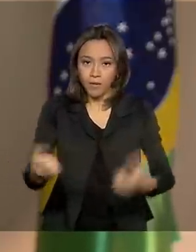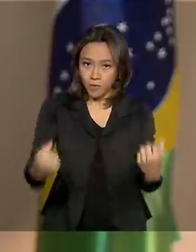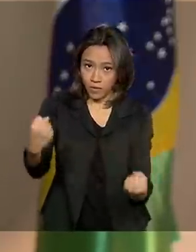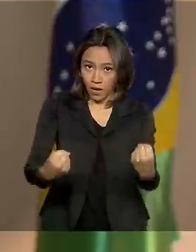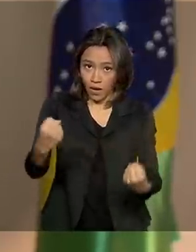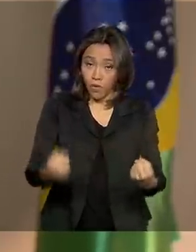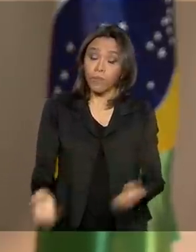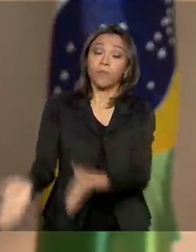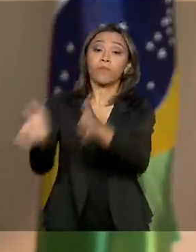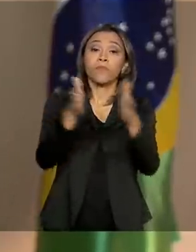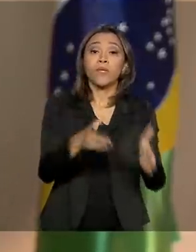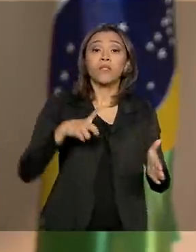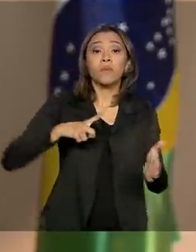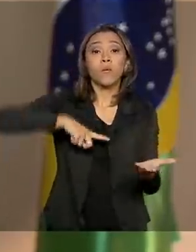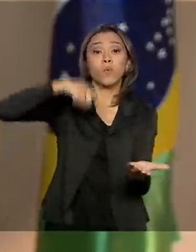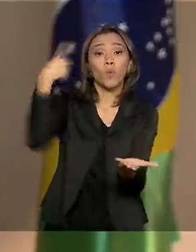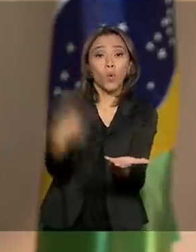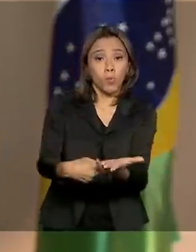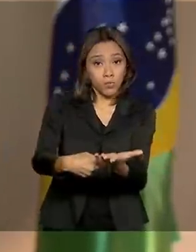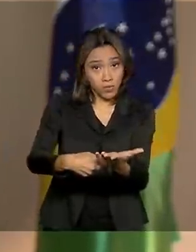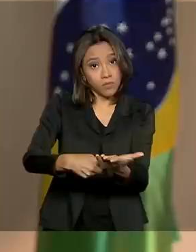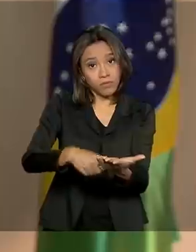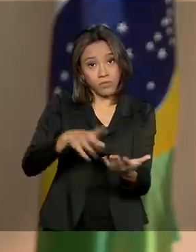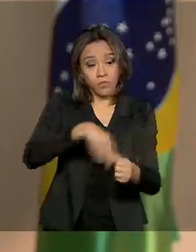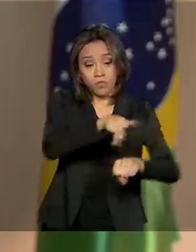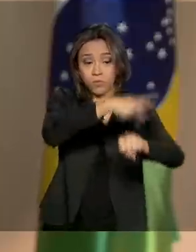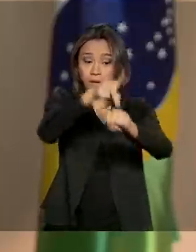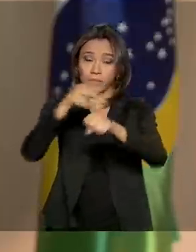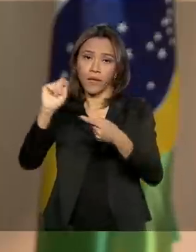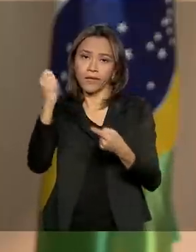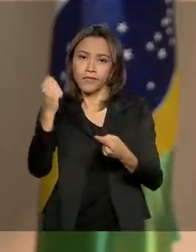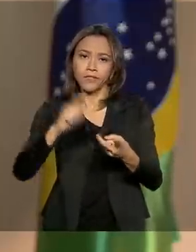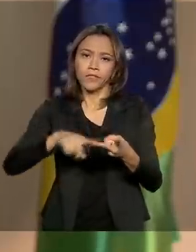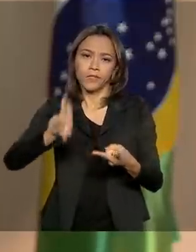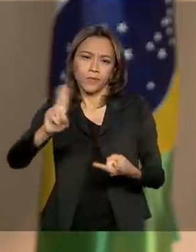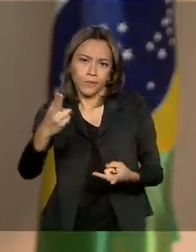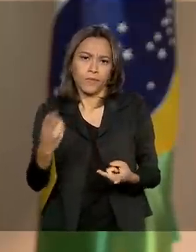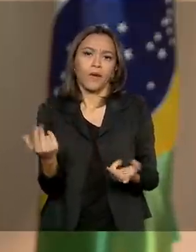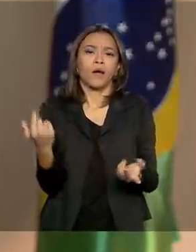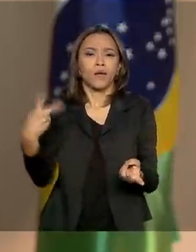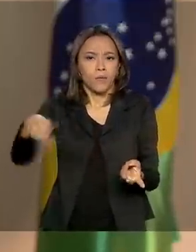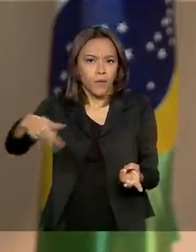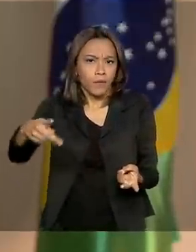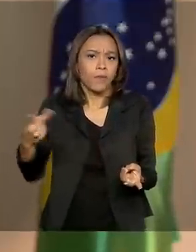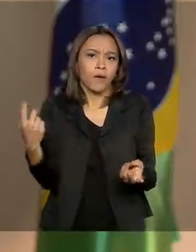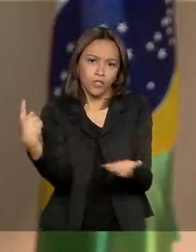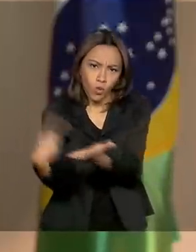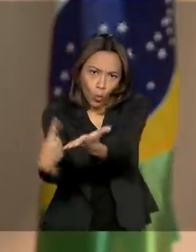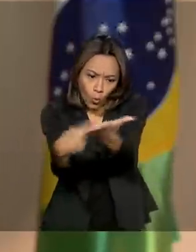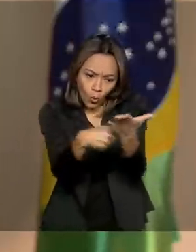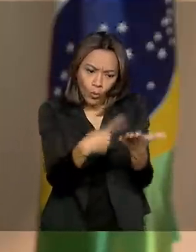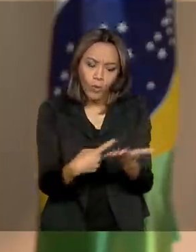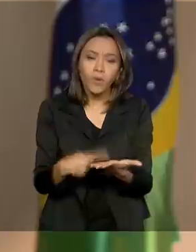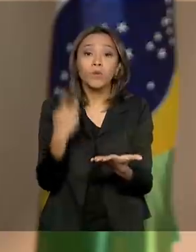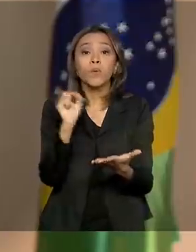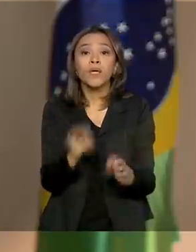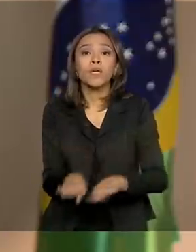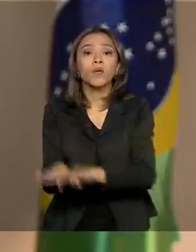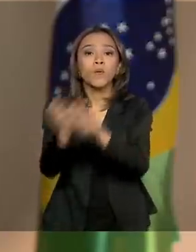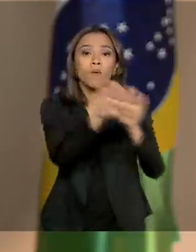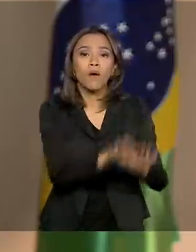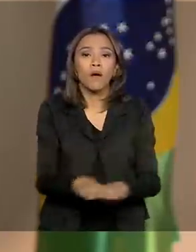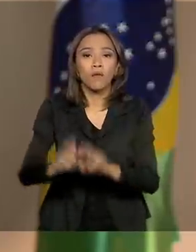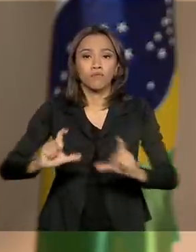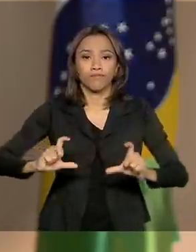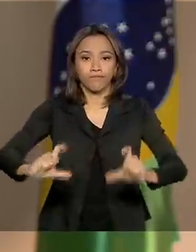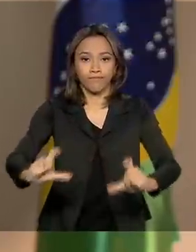acordo que foi estabelecido com os países vizinhos, com a Argentina, com o Uruguai, com o Paraguai, para que a gente tenha uma uniformização. Isso vai ser